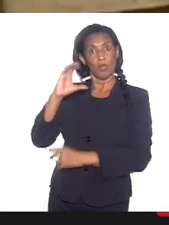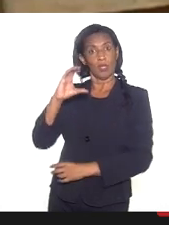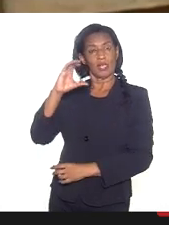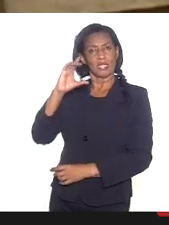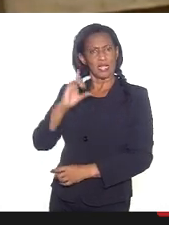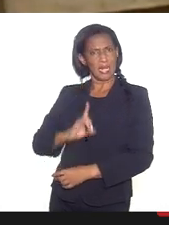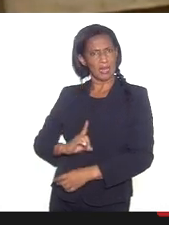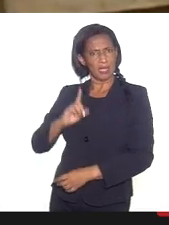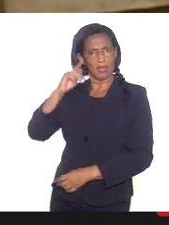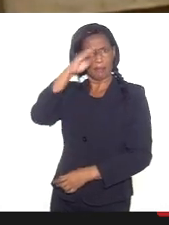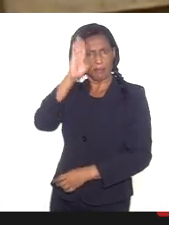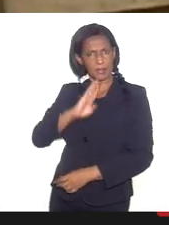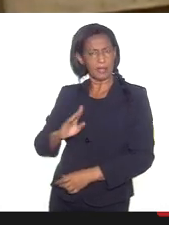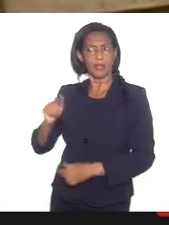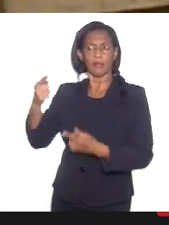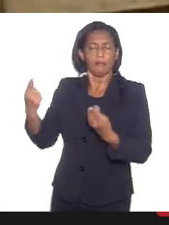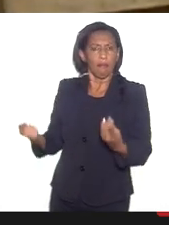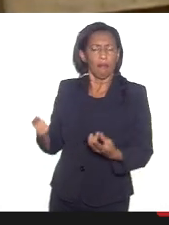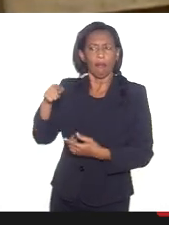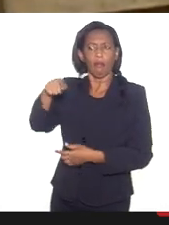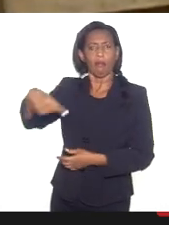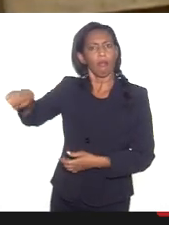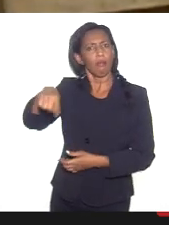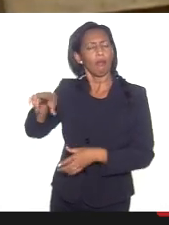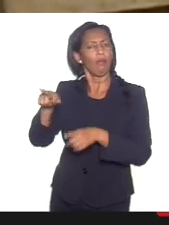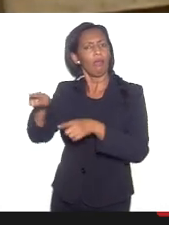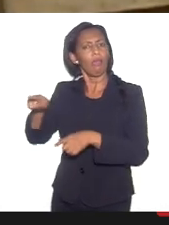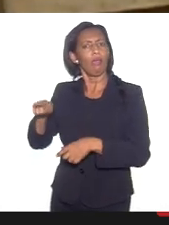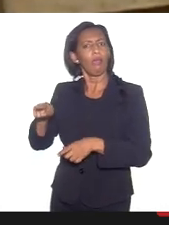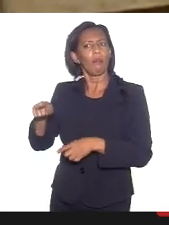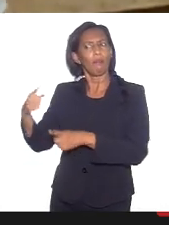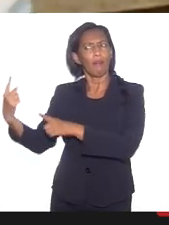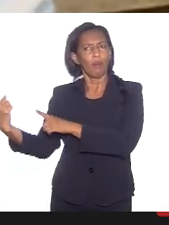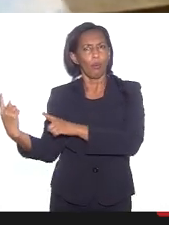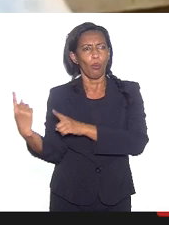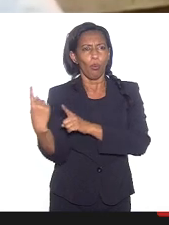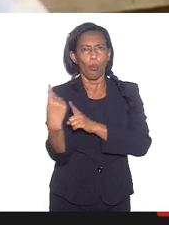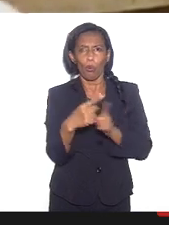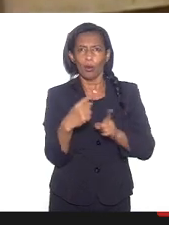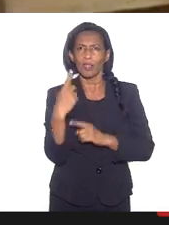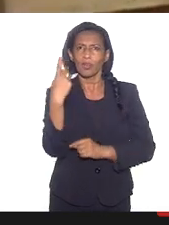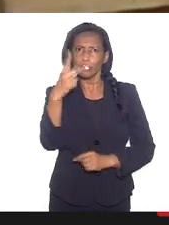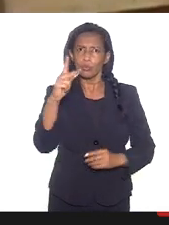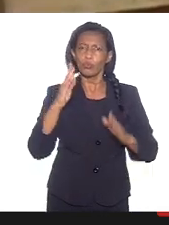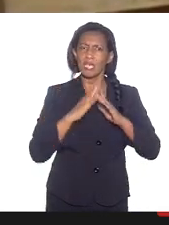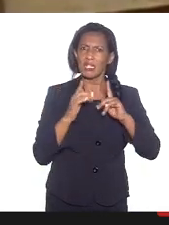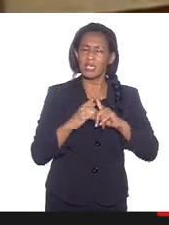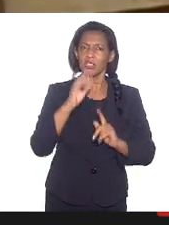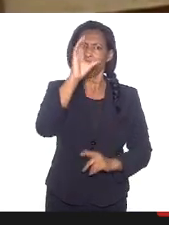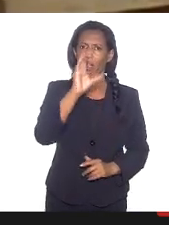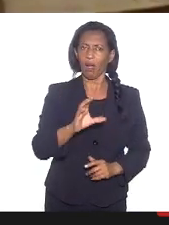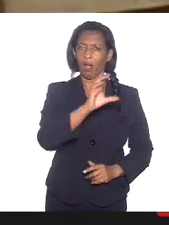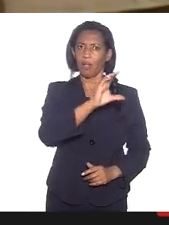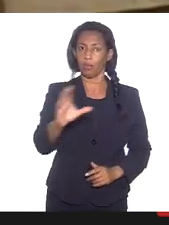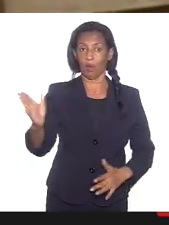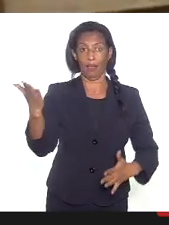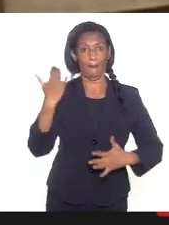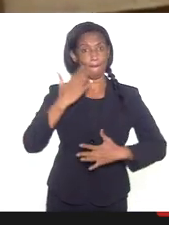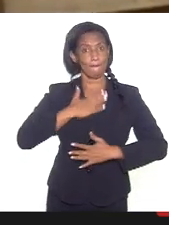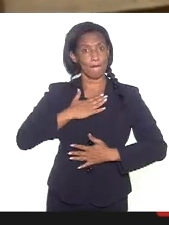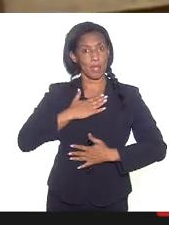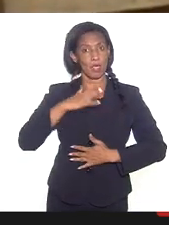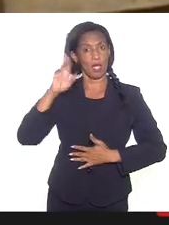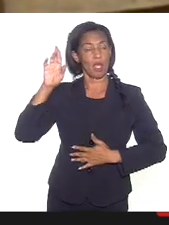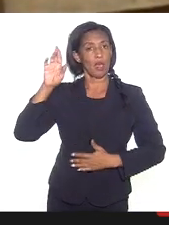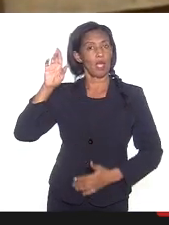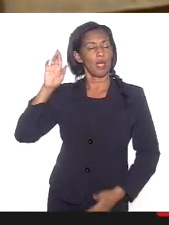concessão é utilizada para atacar a sua igreja católica, a minha religião